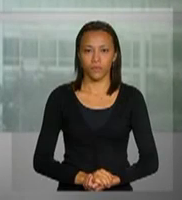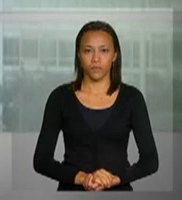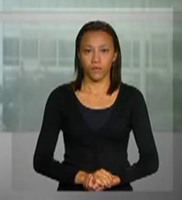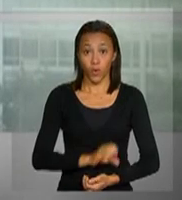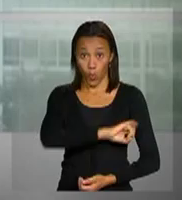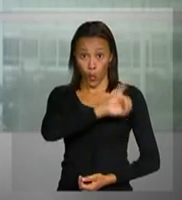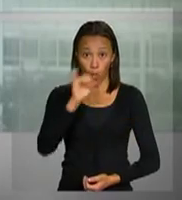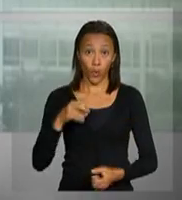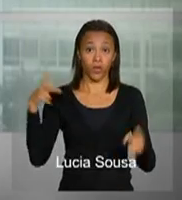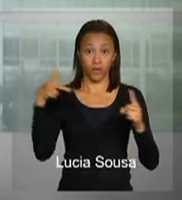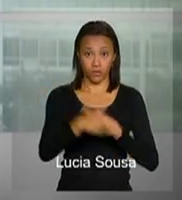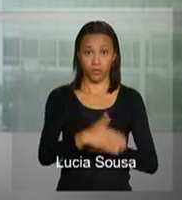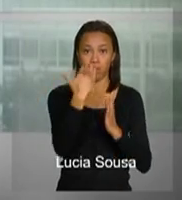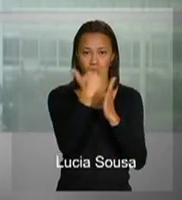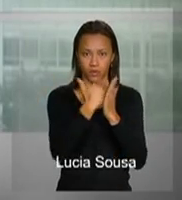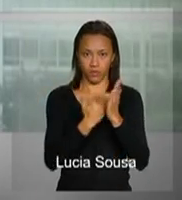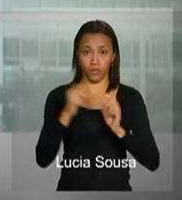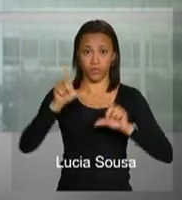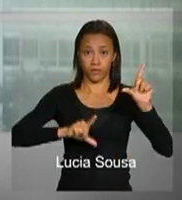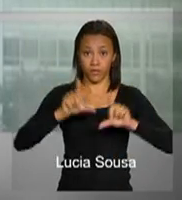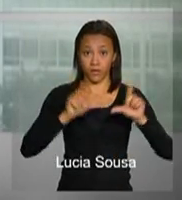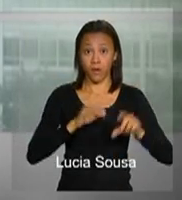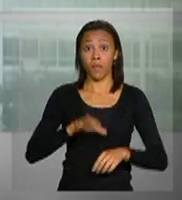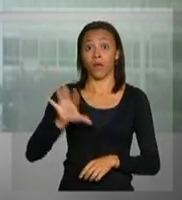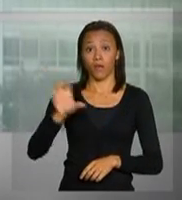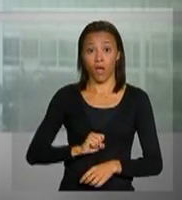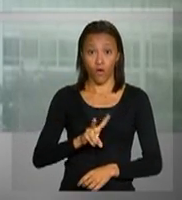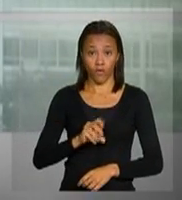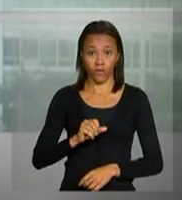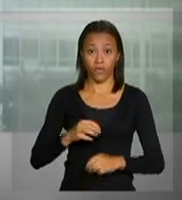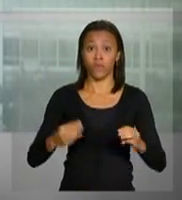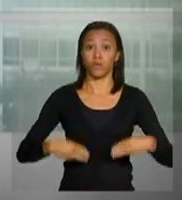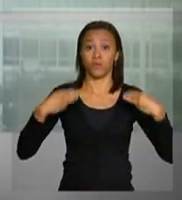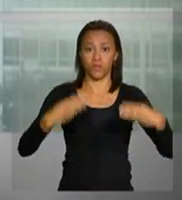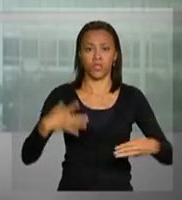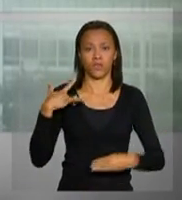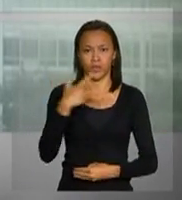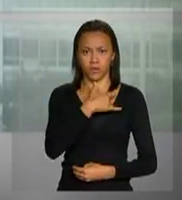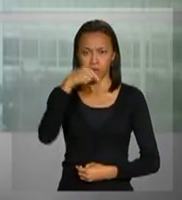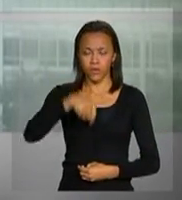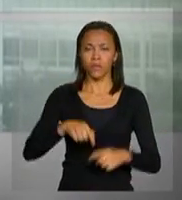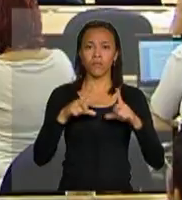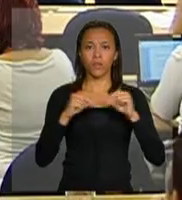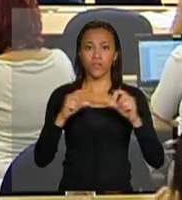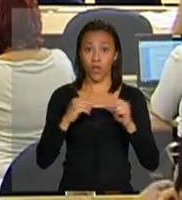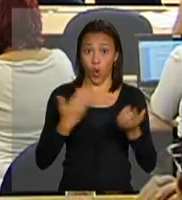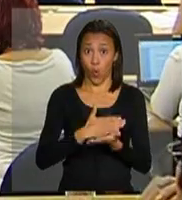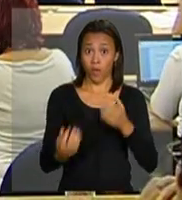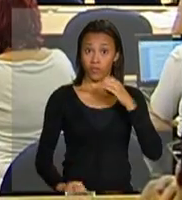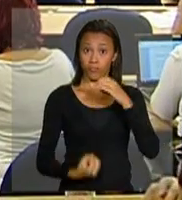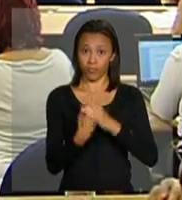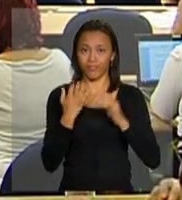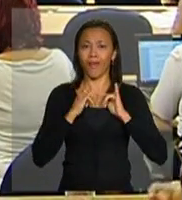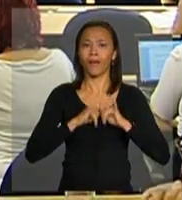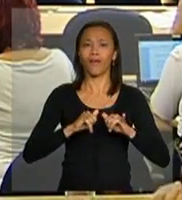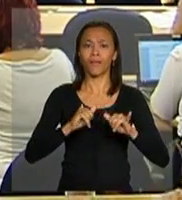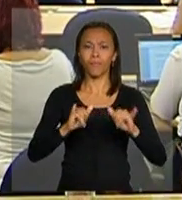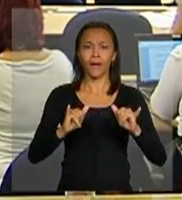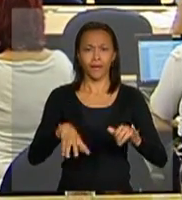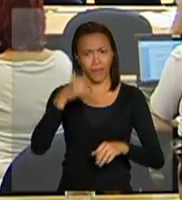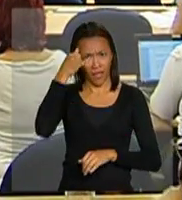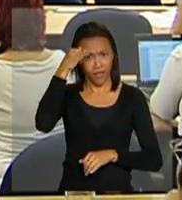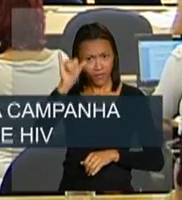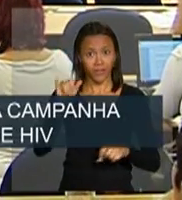Olá, interrompemos a programação para ir ao vivo ao Ministério da Saúde em Brasília. Começa agora o lançamento da campanha de